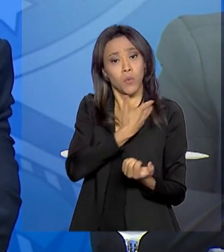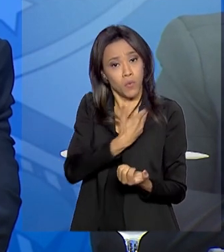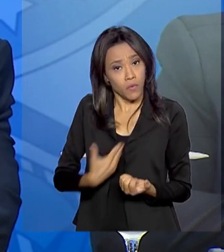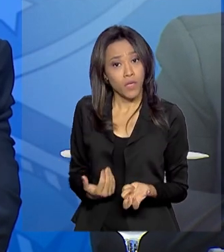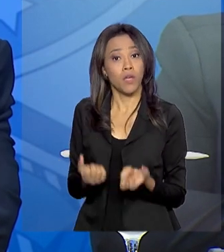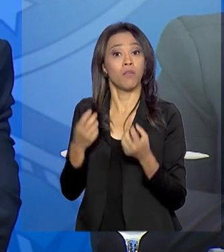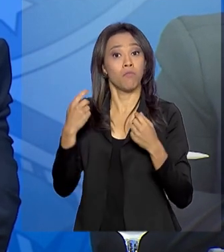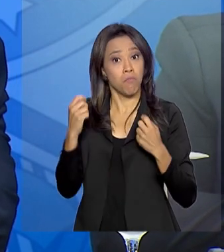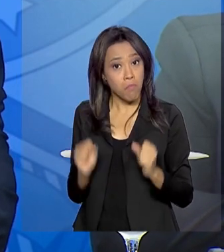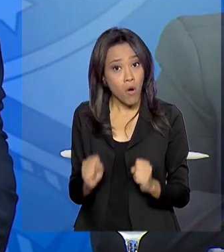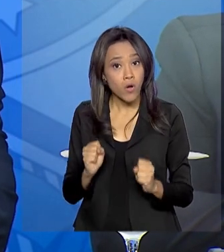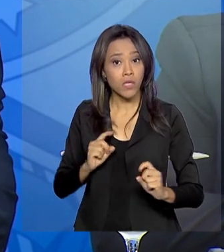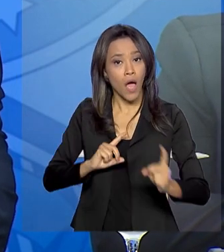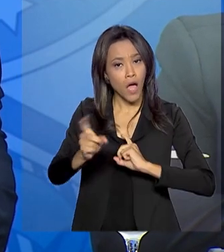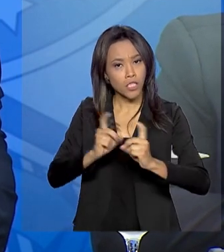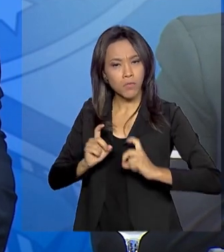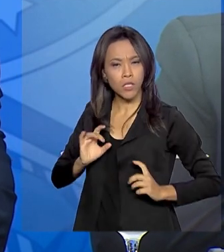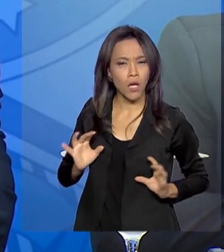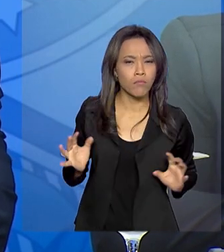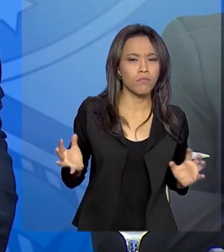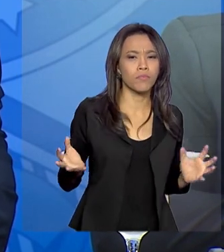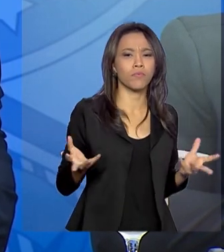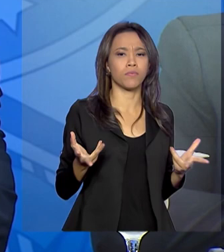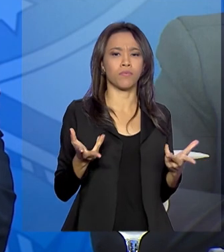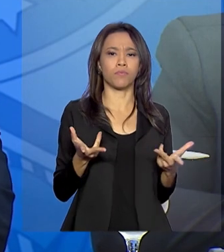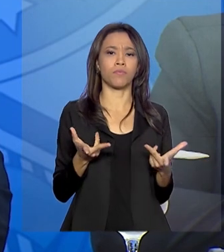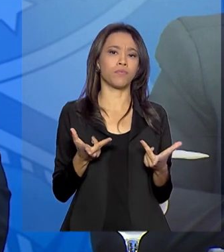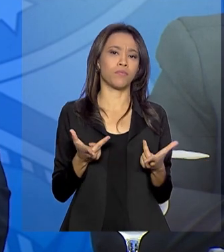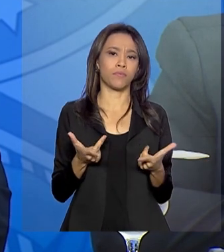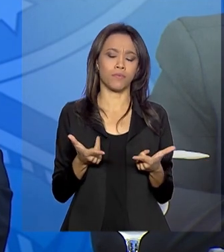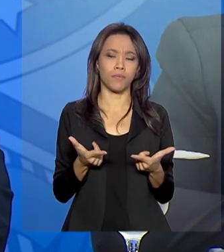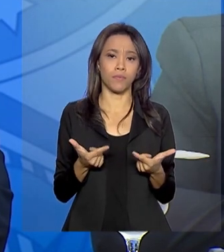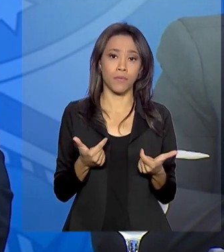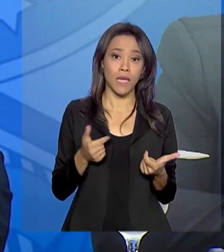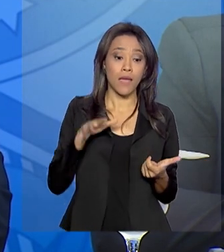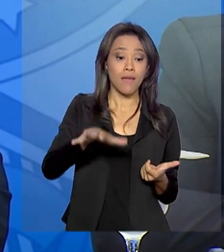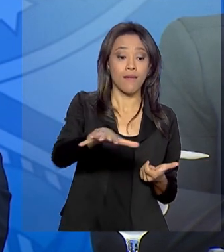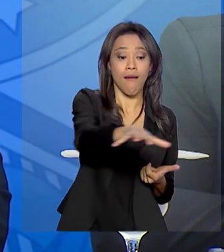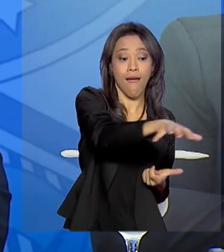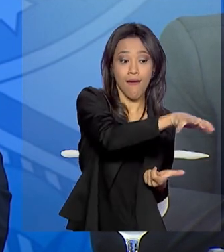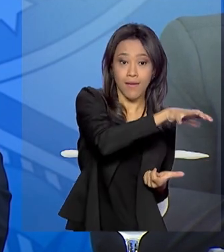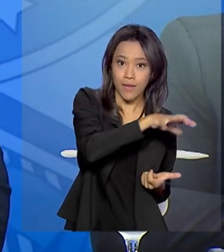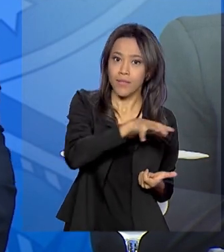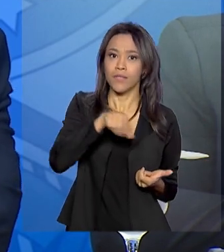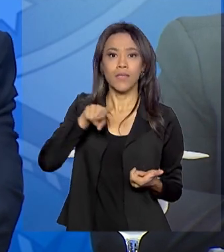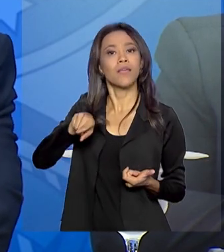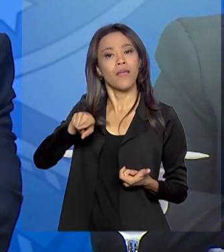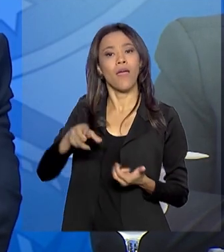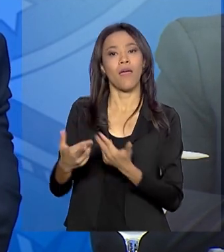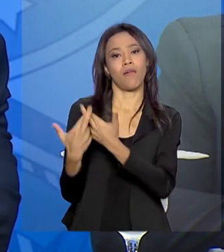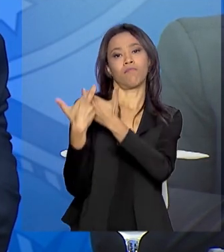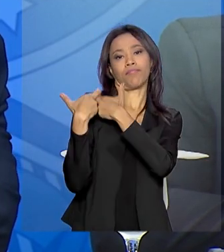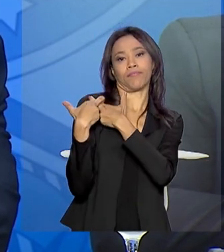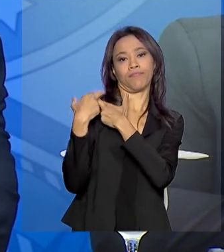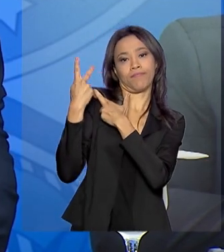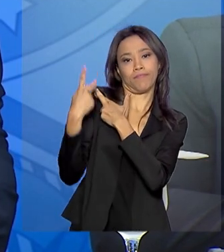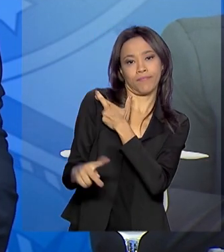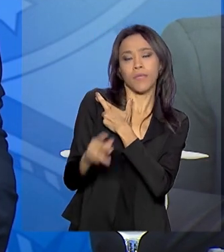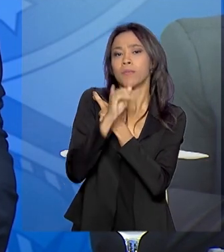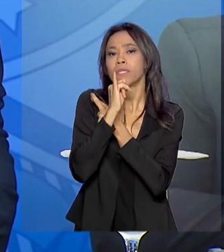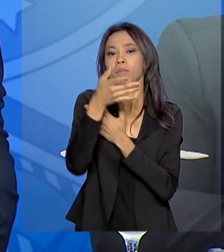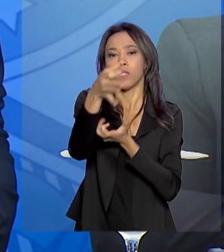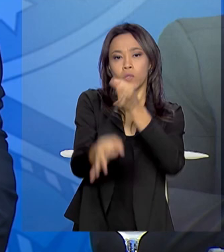cada vez mais eficiente naquelas áreas que lhe são quase que exclusivas, como é o caso da